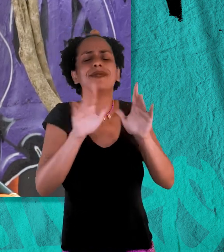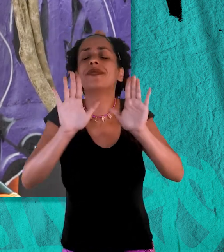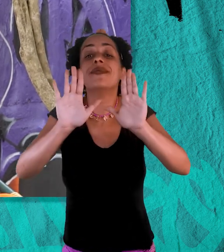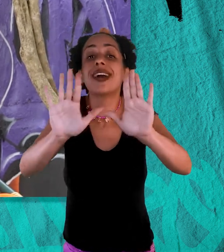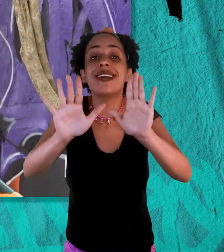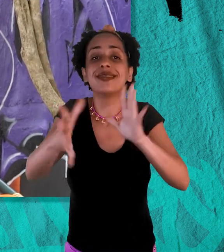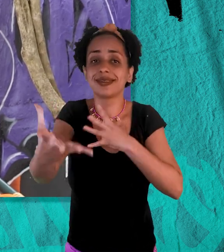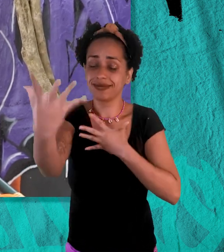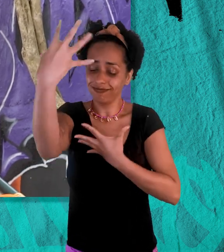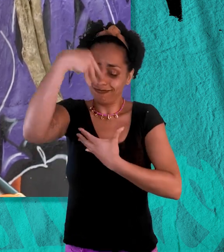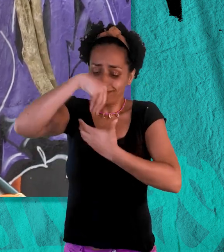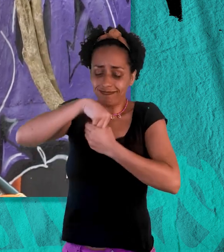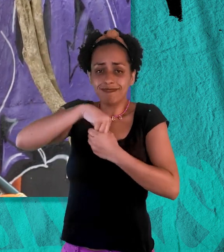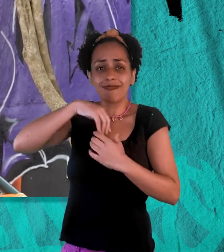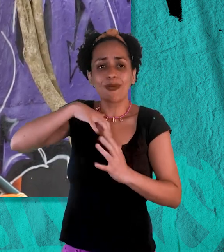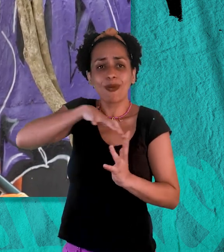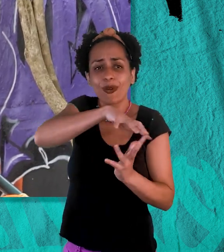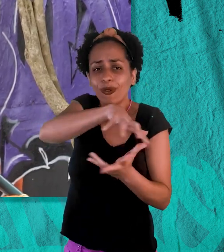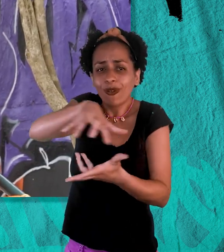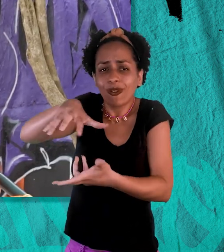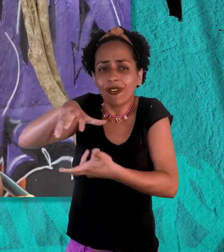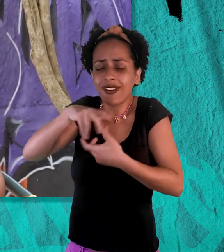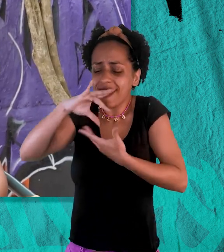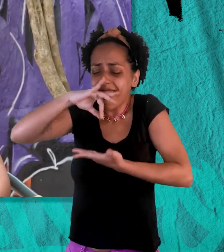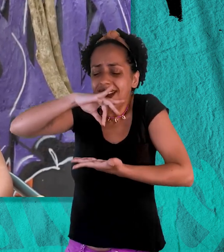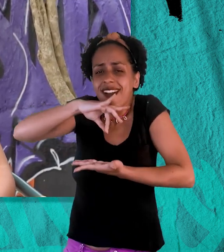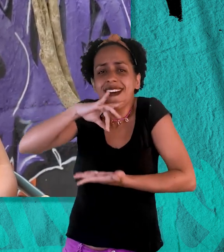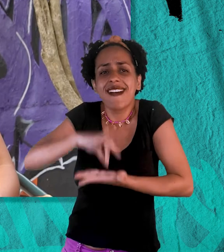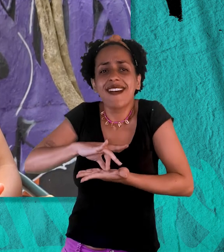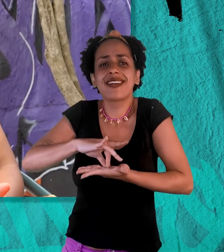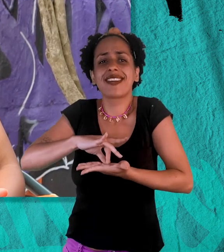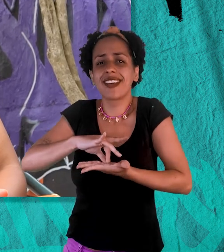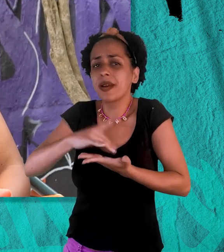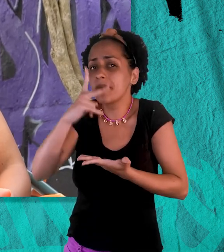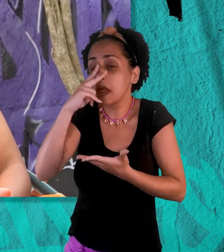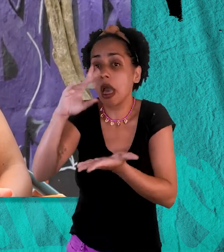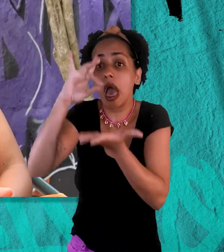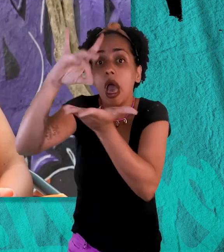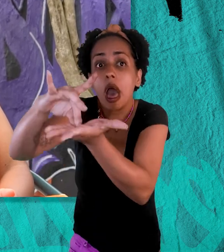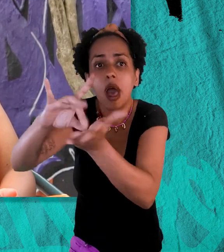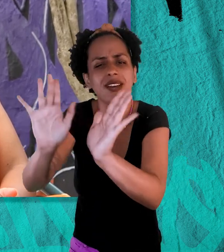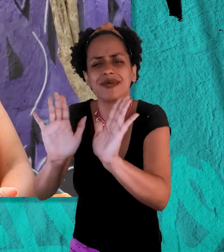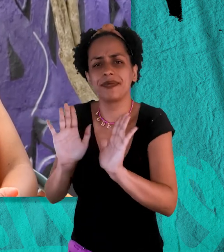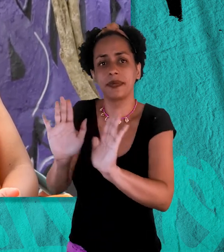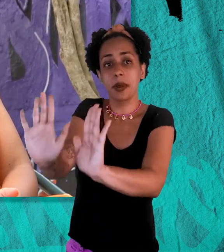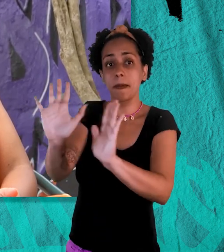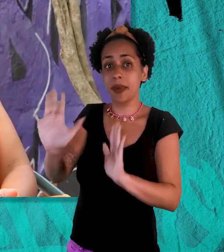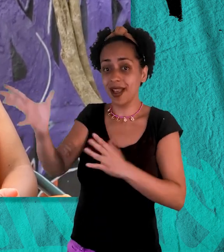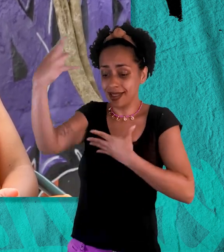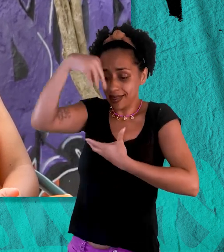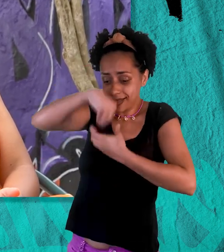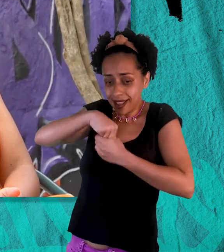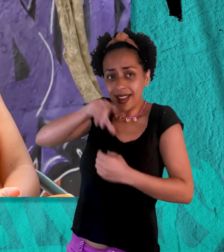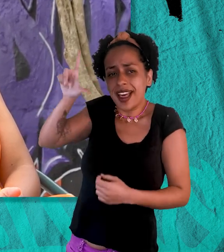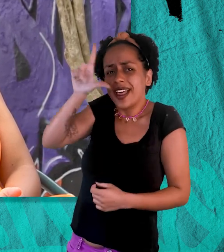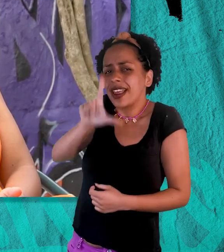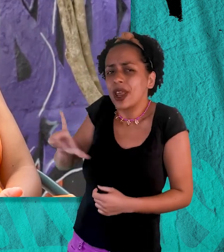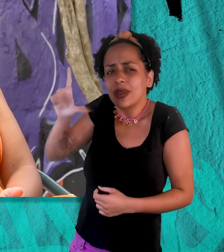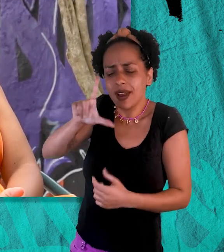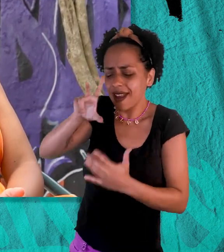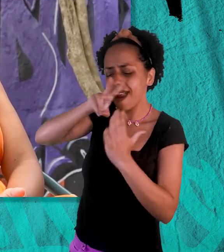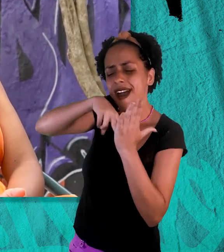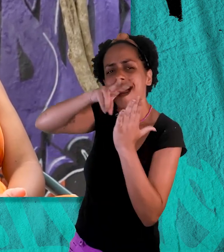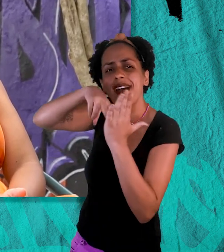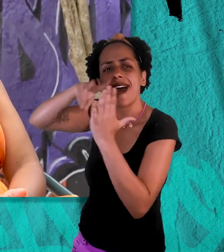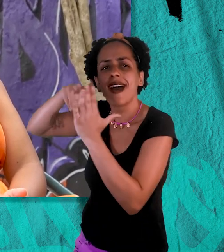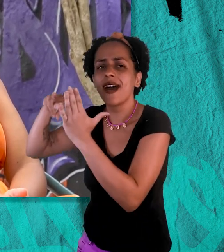mas eu achava que eu vivia num mundo paralelo em que a realidade era a não-realidade e que o mundo da literatura aqui era o mundo real.